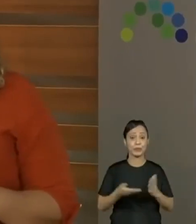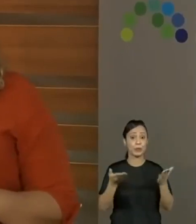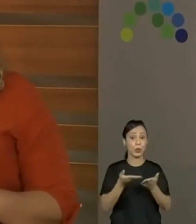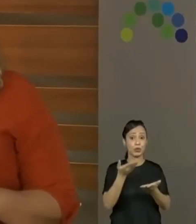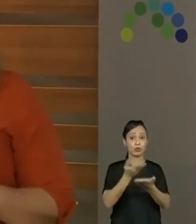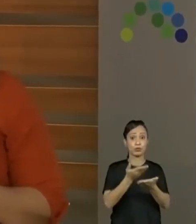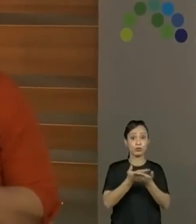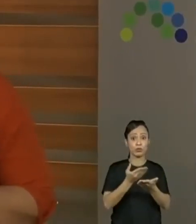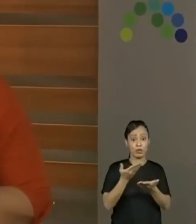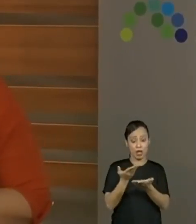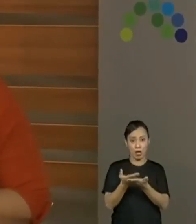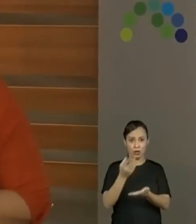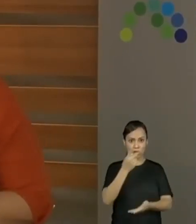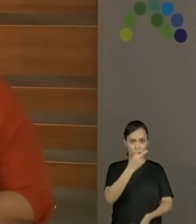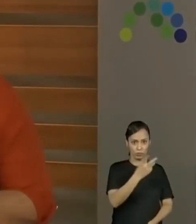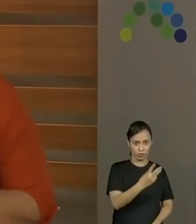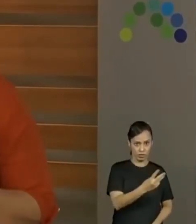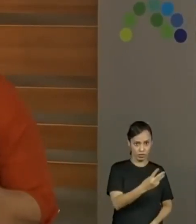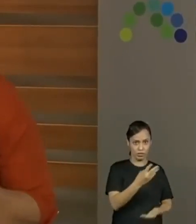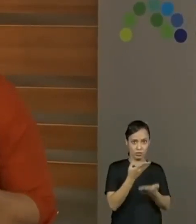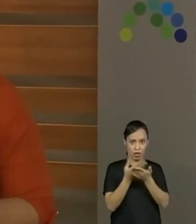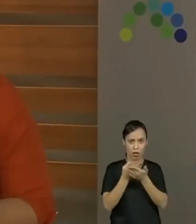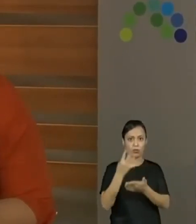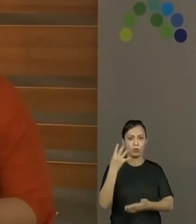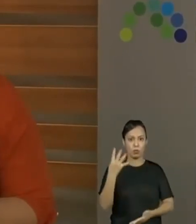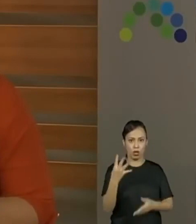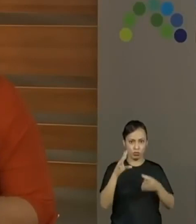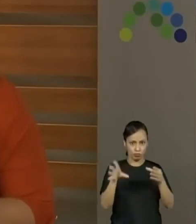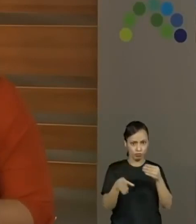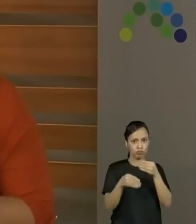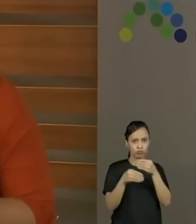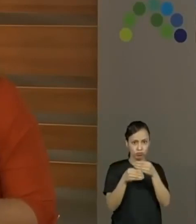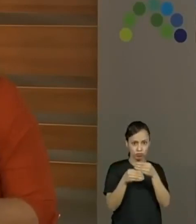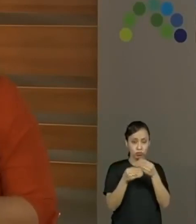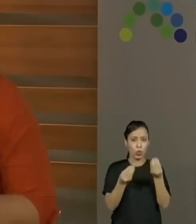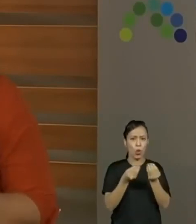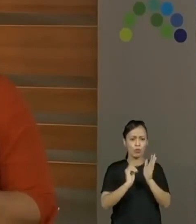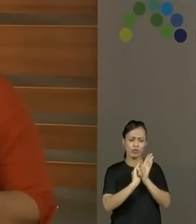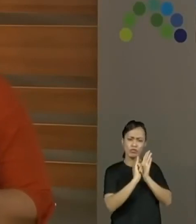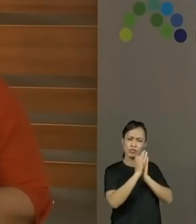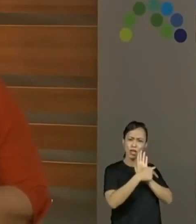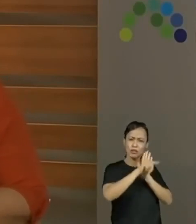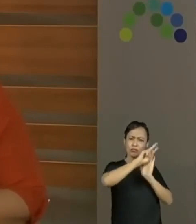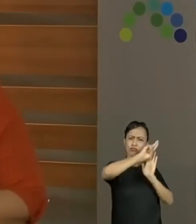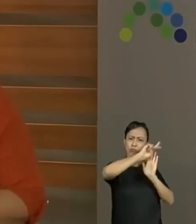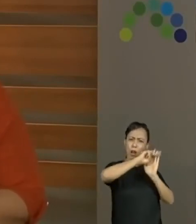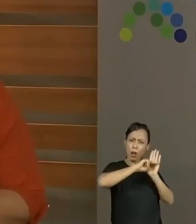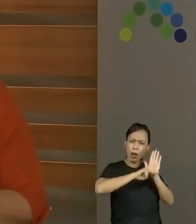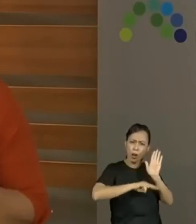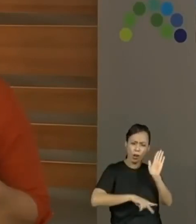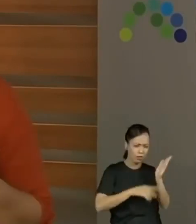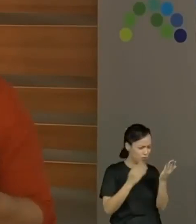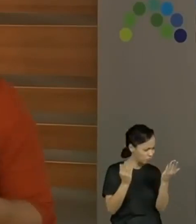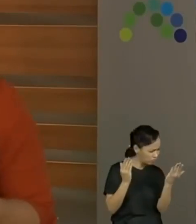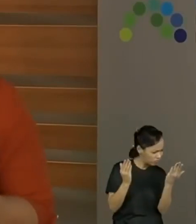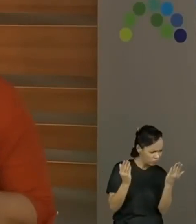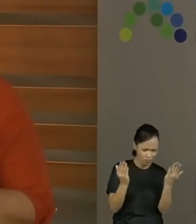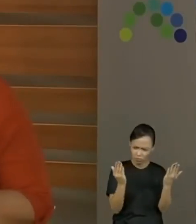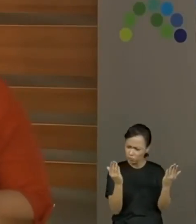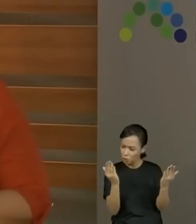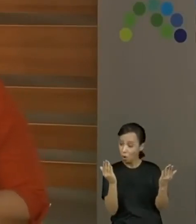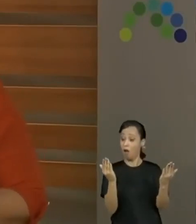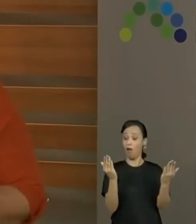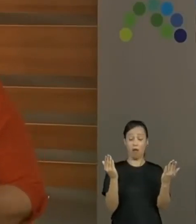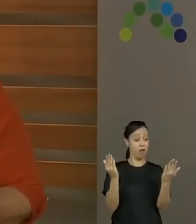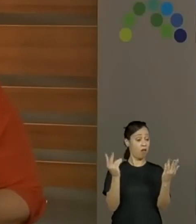aulas 3 e 4, lendo textos de diferentes gêneros para comparar, para buscar semelhanças,